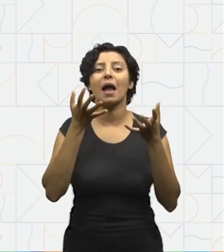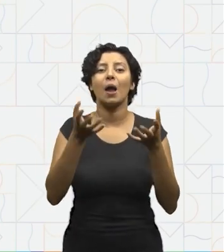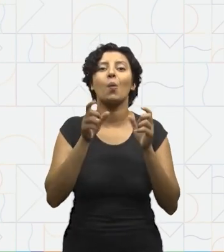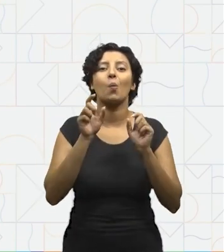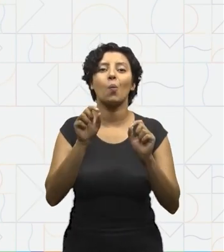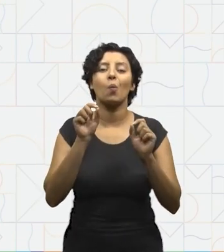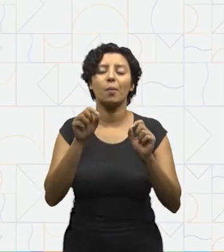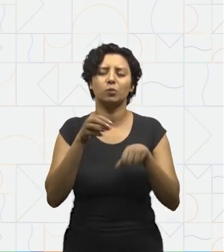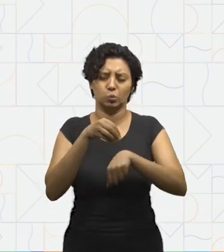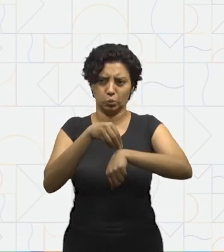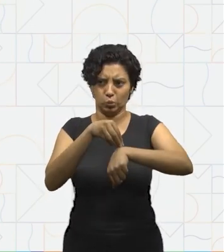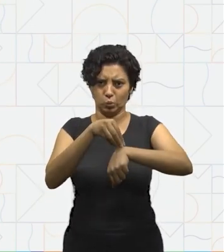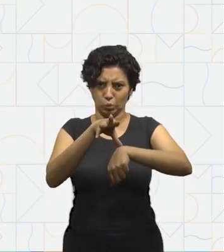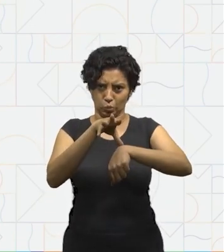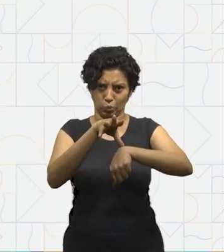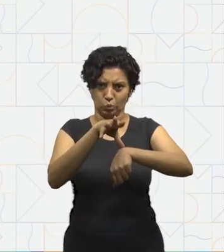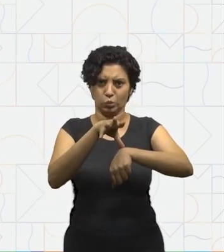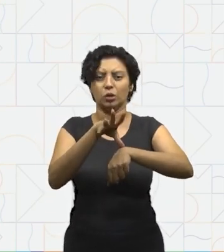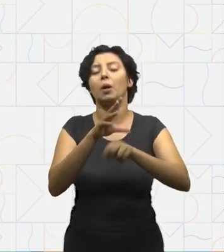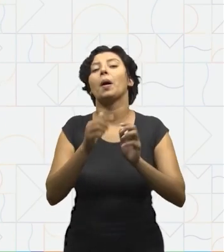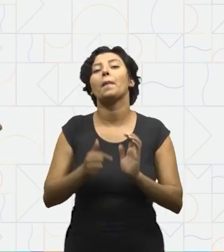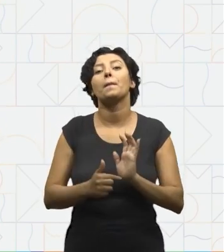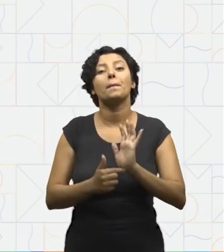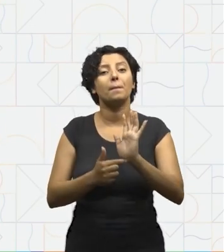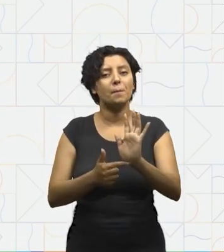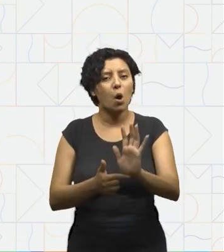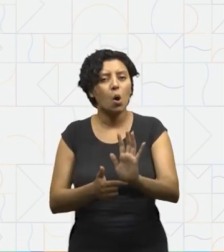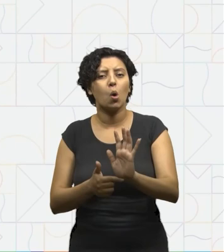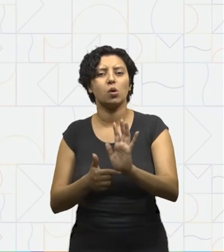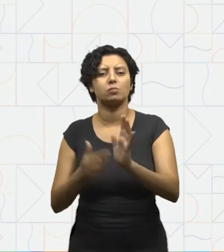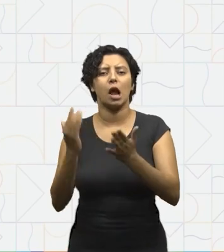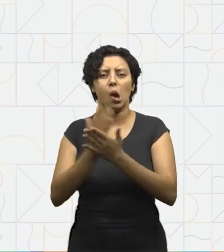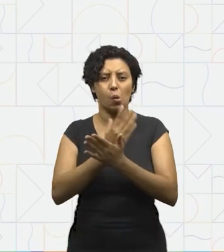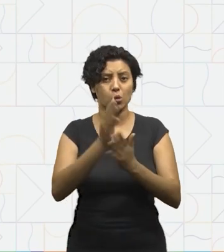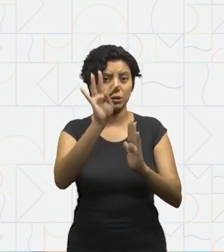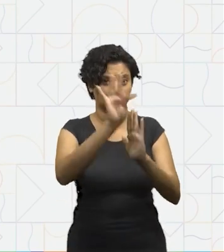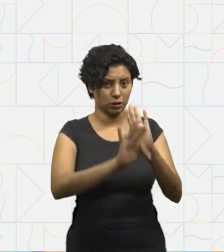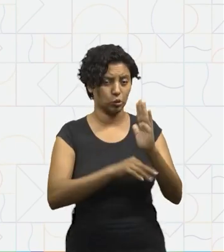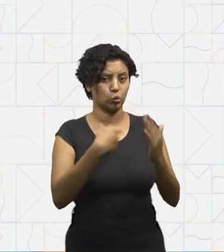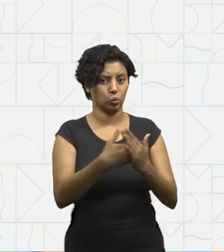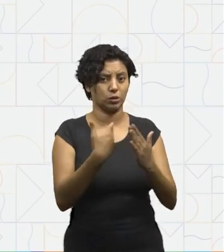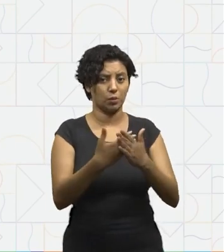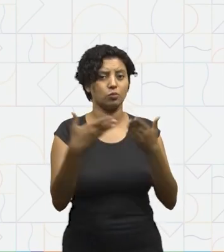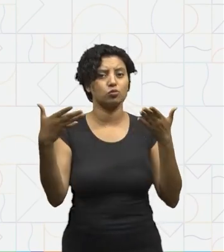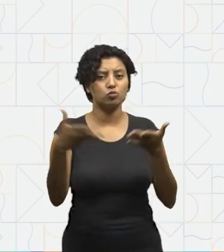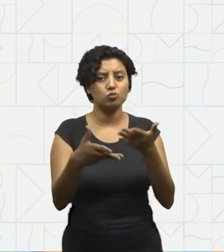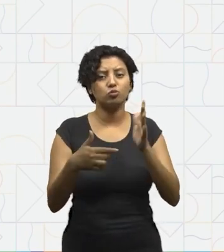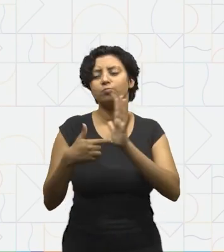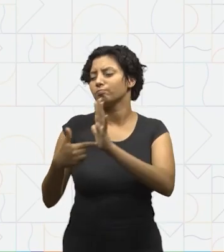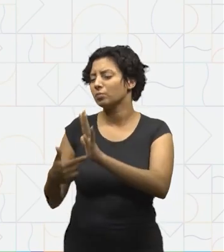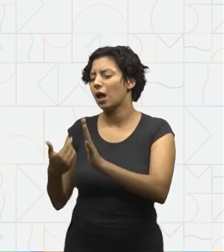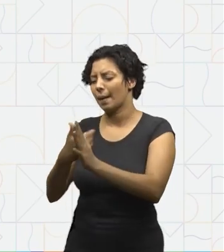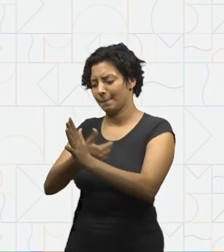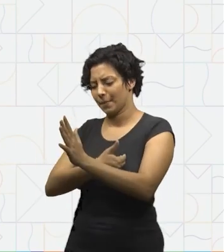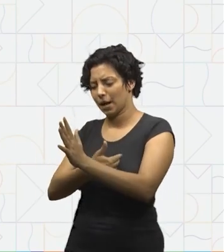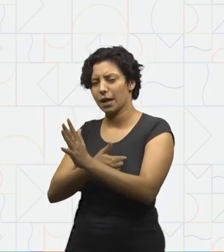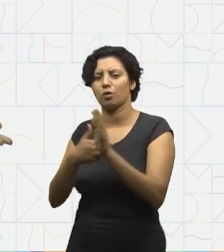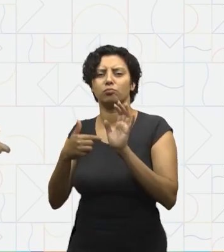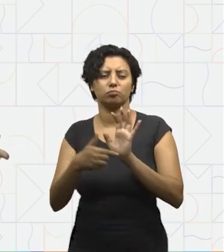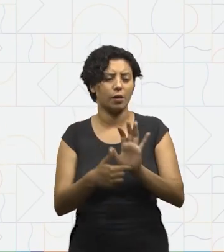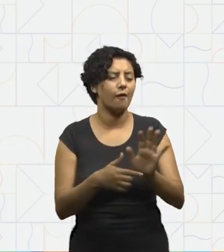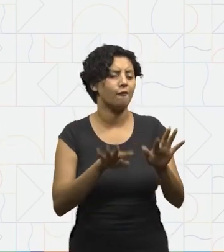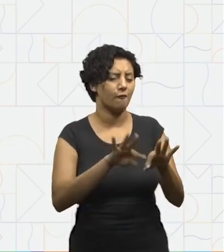quero lhe dar uma sugestão. Apresente alguns dos textos que trabalhamos hoje aos seus